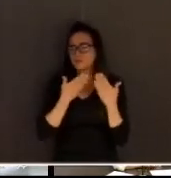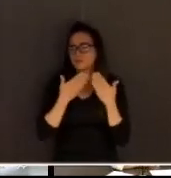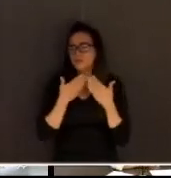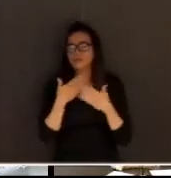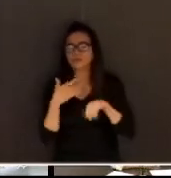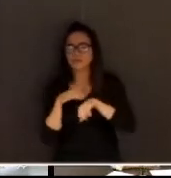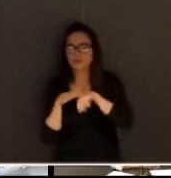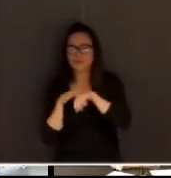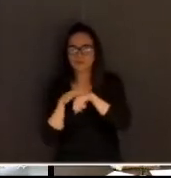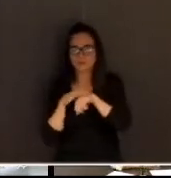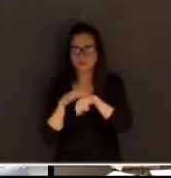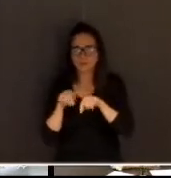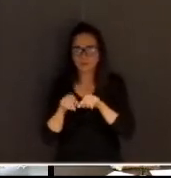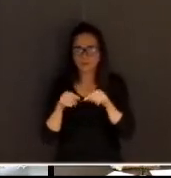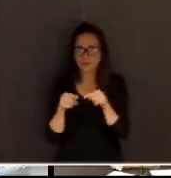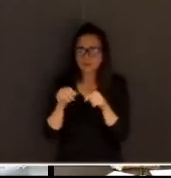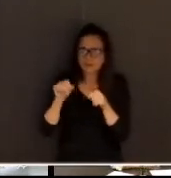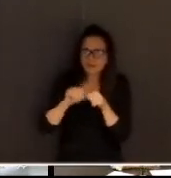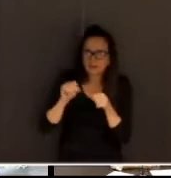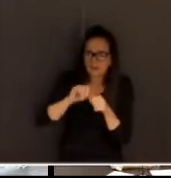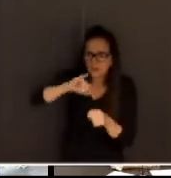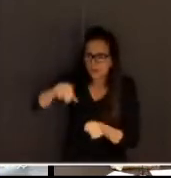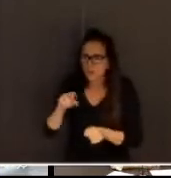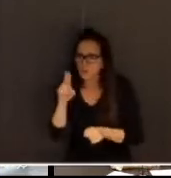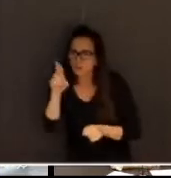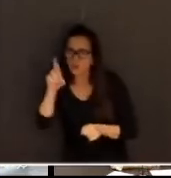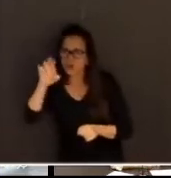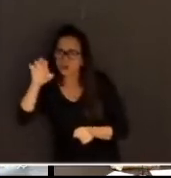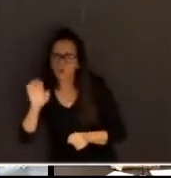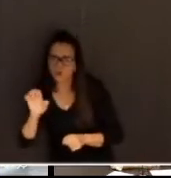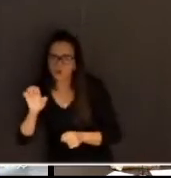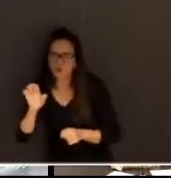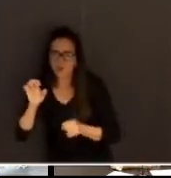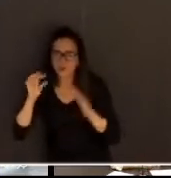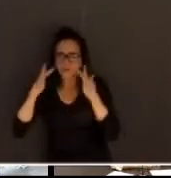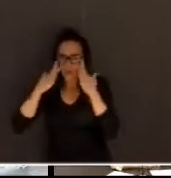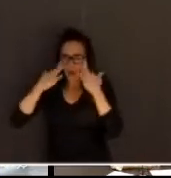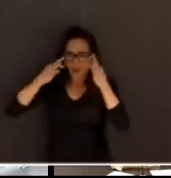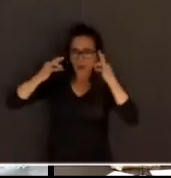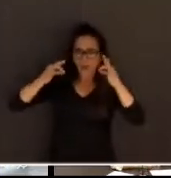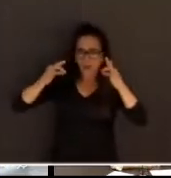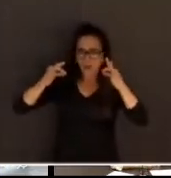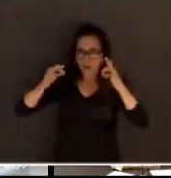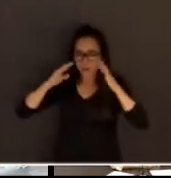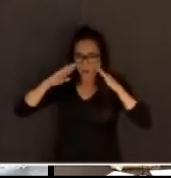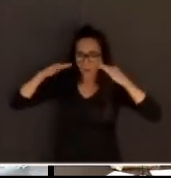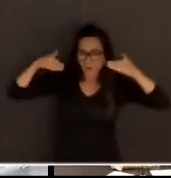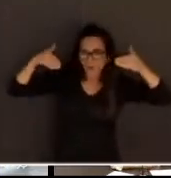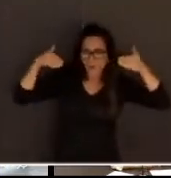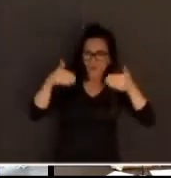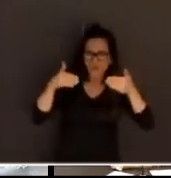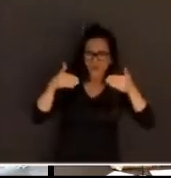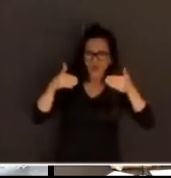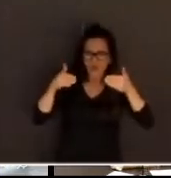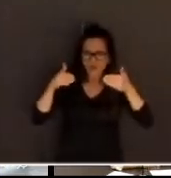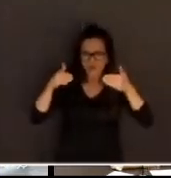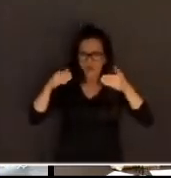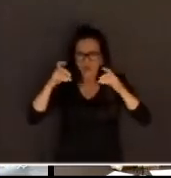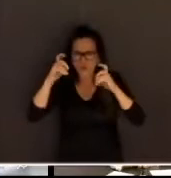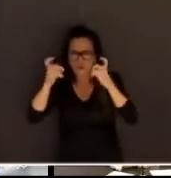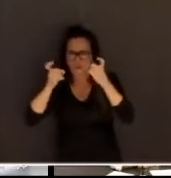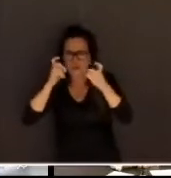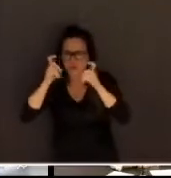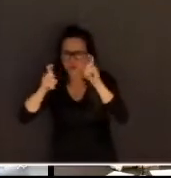fazer o júri, manter a atenção de um jurado, uma tela de computador, de iPad, o que